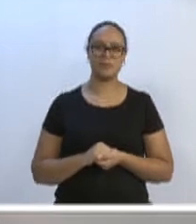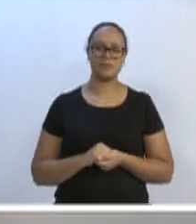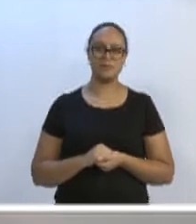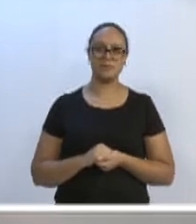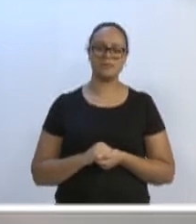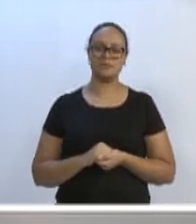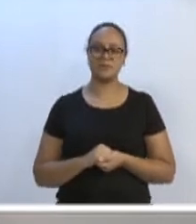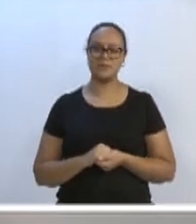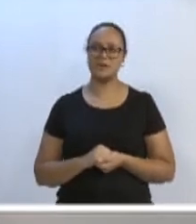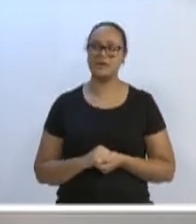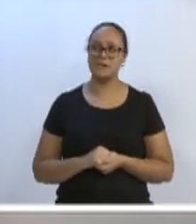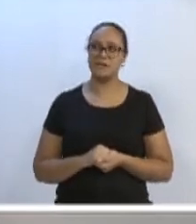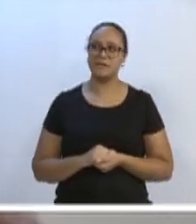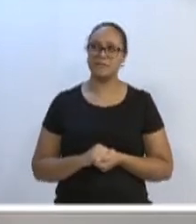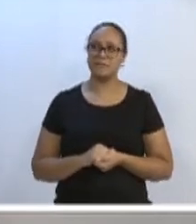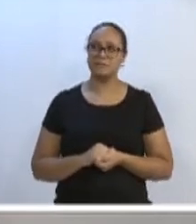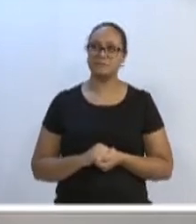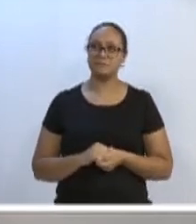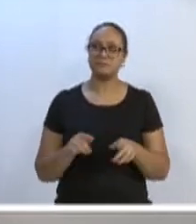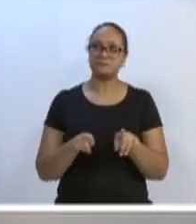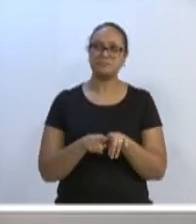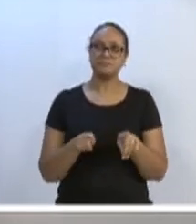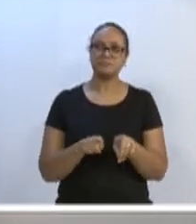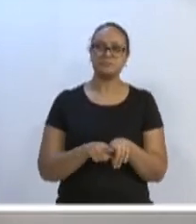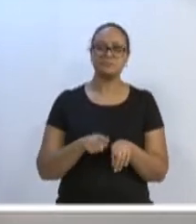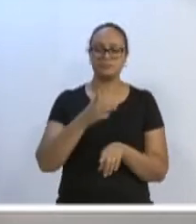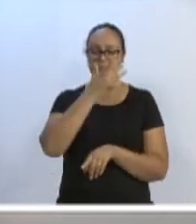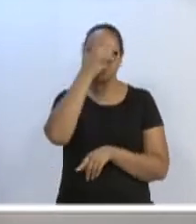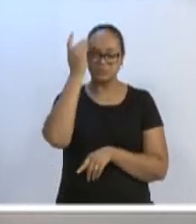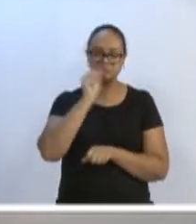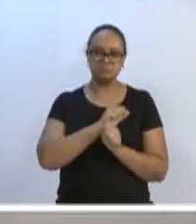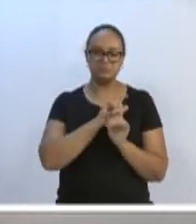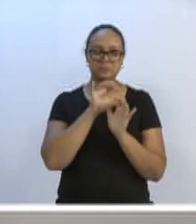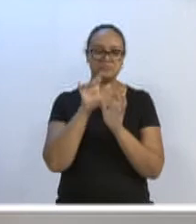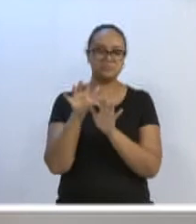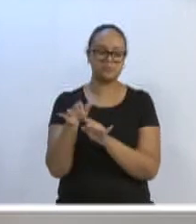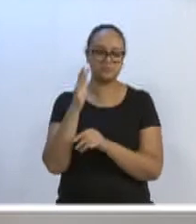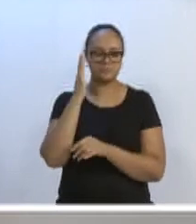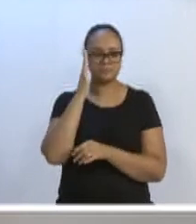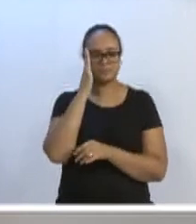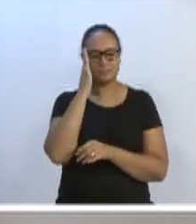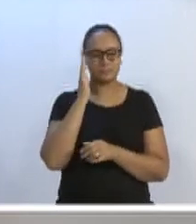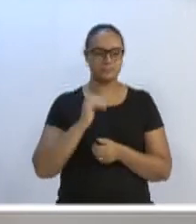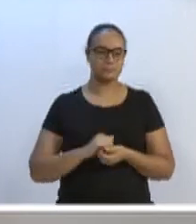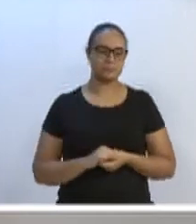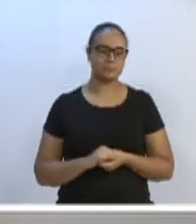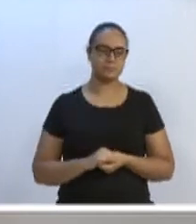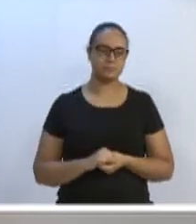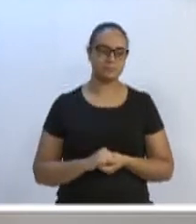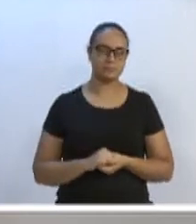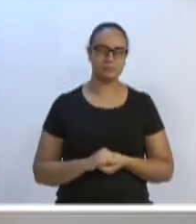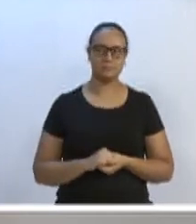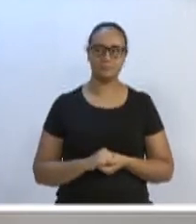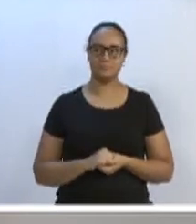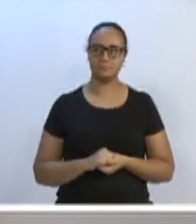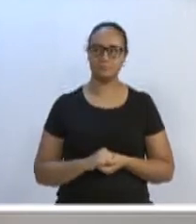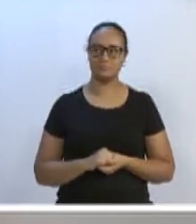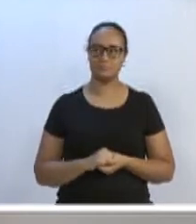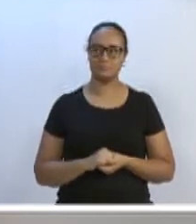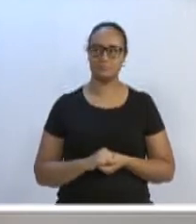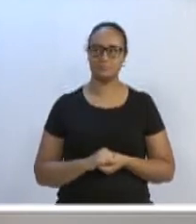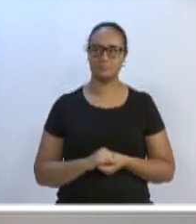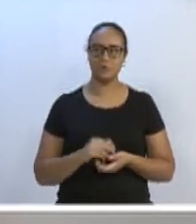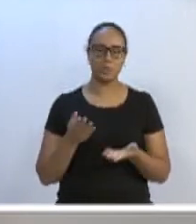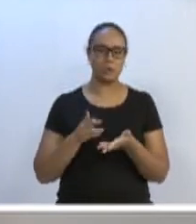ex-intendentes, sempre o vereador Brás Roncalho, que estavam lá também e foram homenageados. Foi uma manhã muito